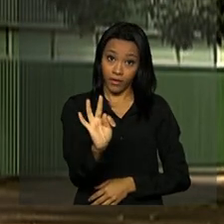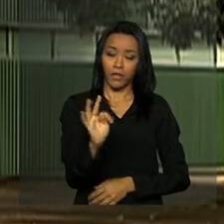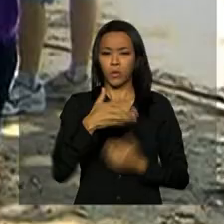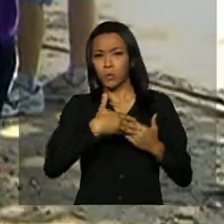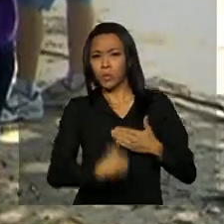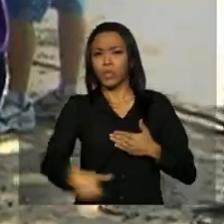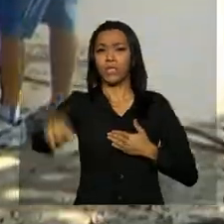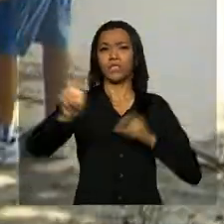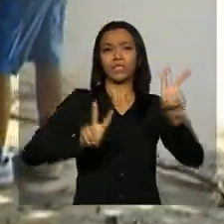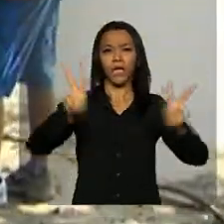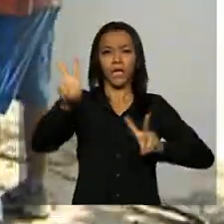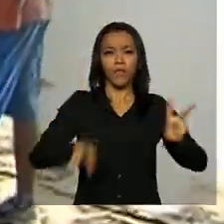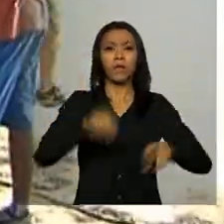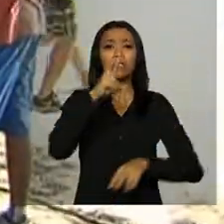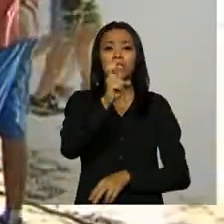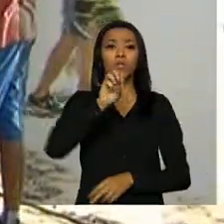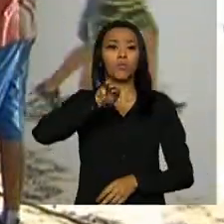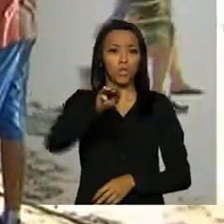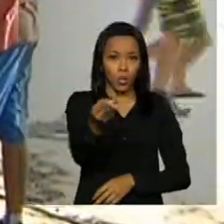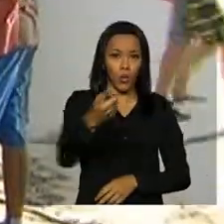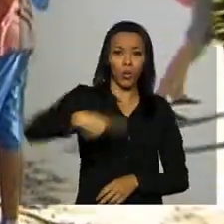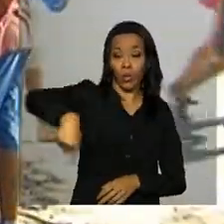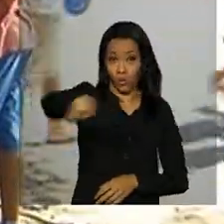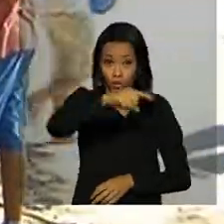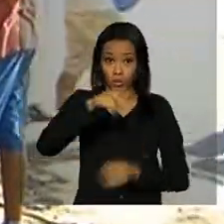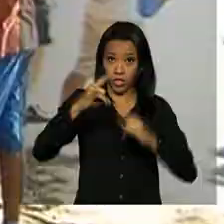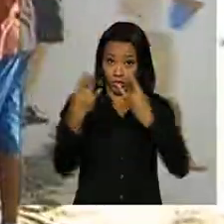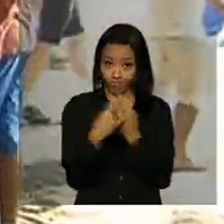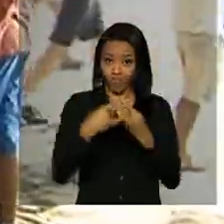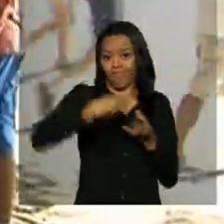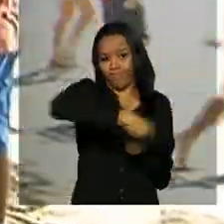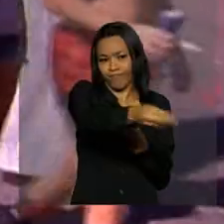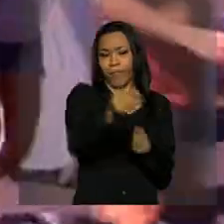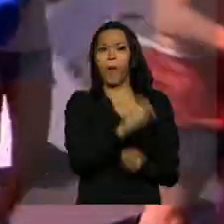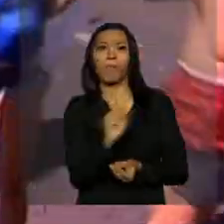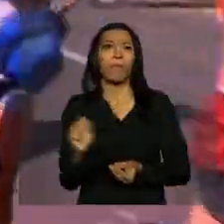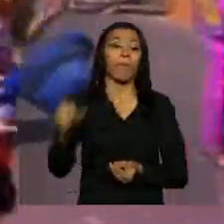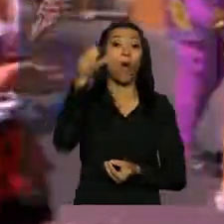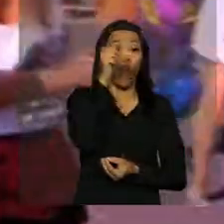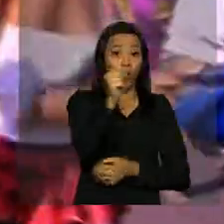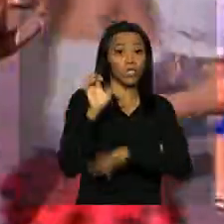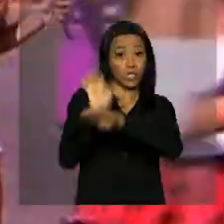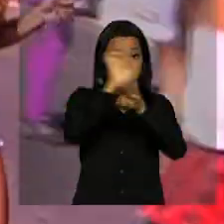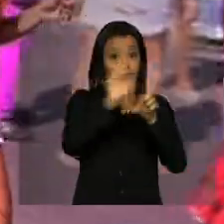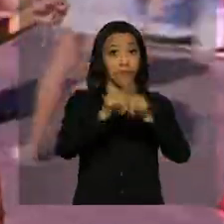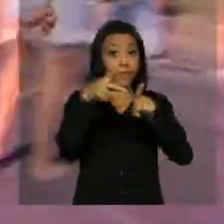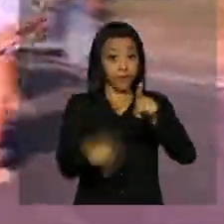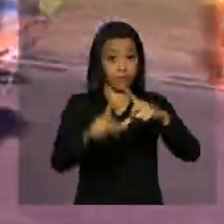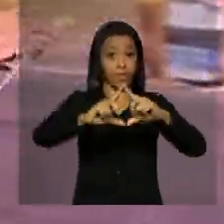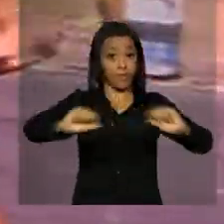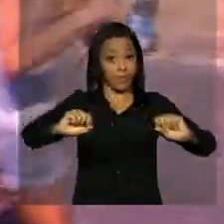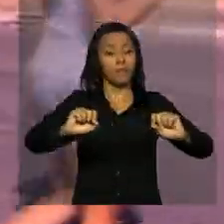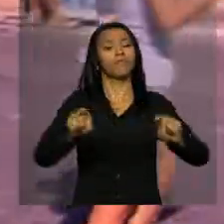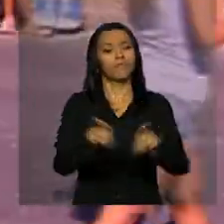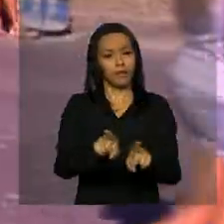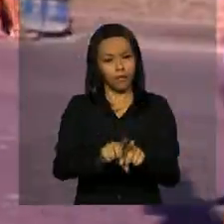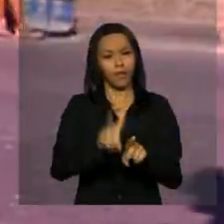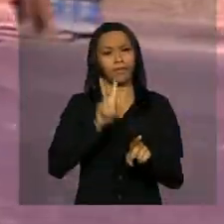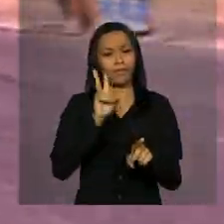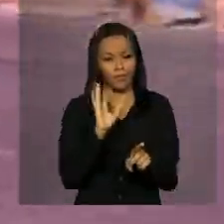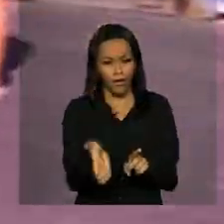dias de carnaval, 5 milhões de camisinhas serão distribuídas em 8 estados e o Distrito Federal. Também estão sendo